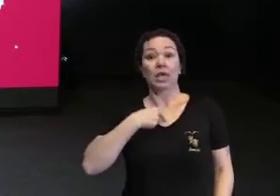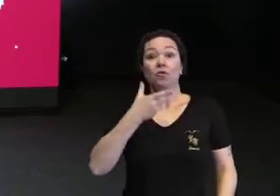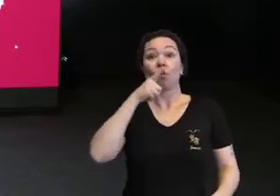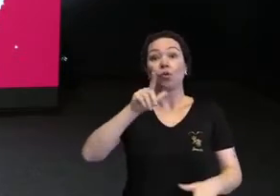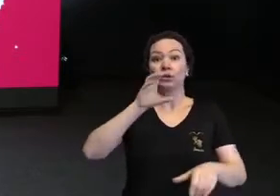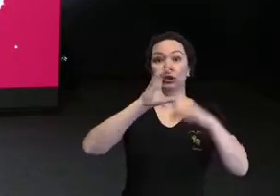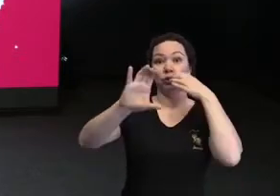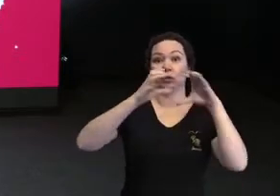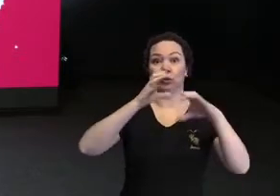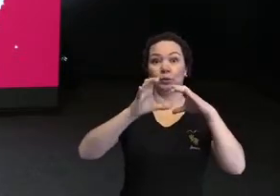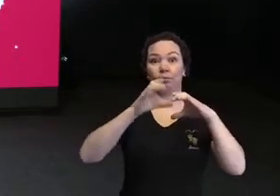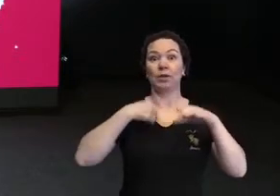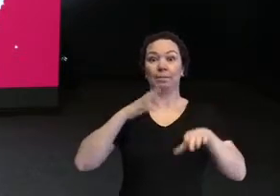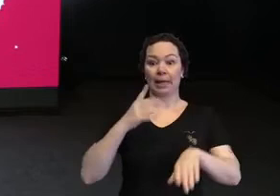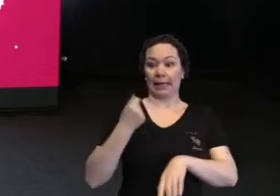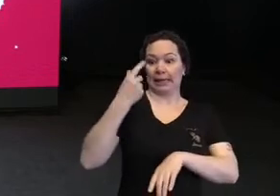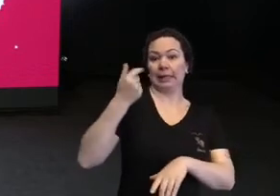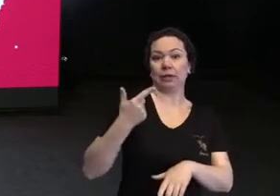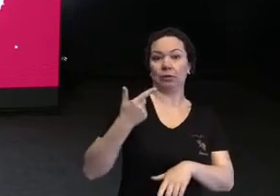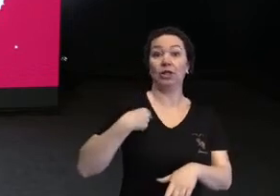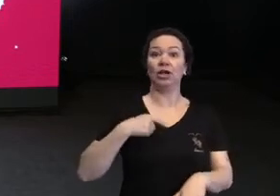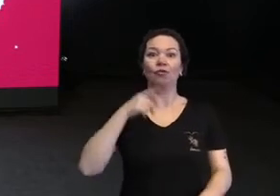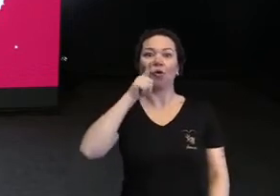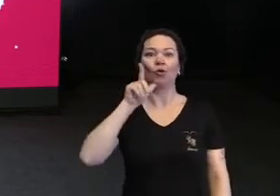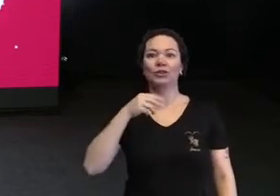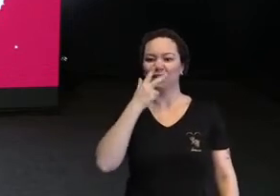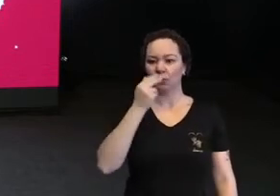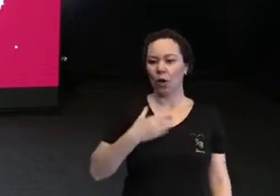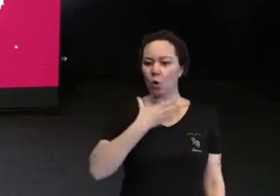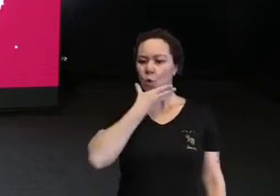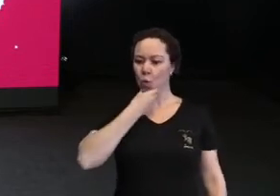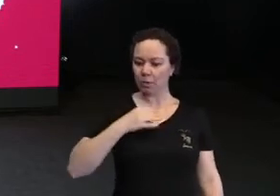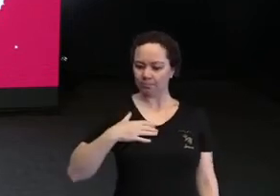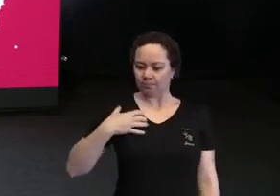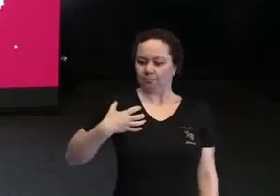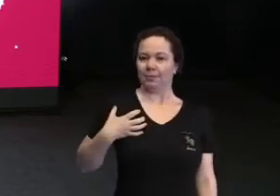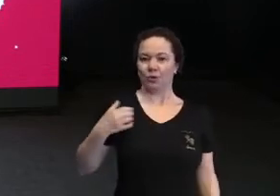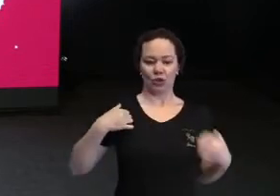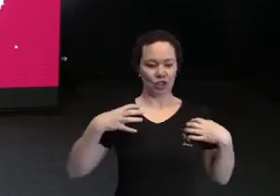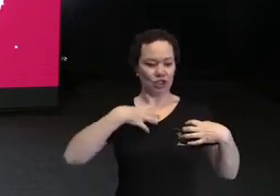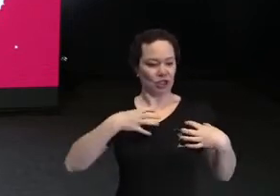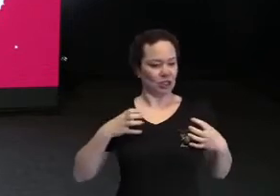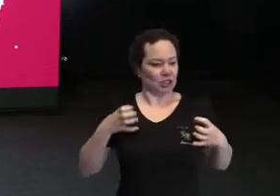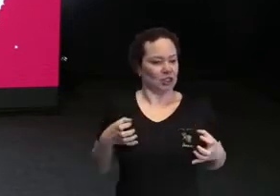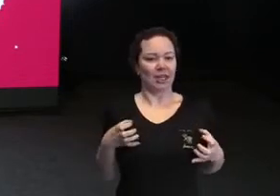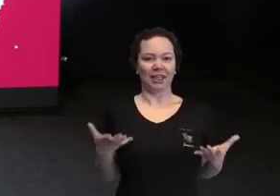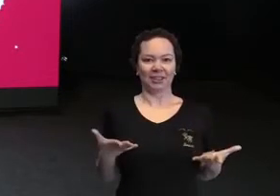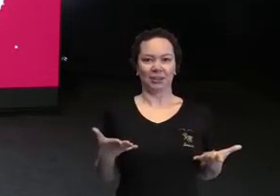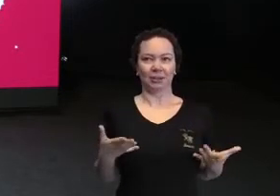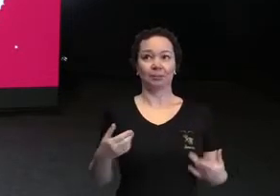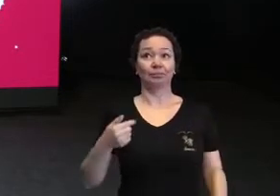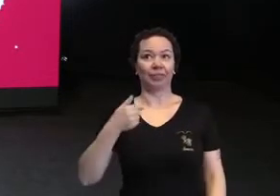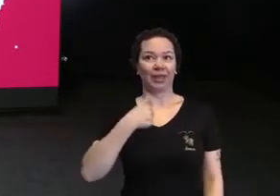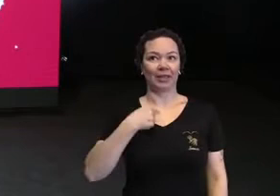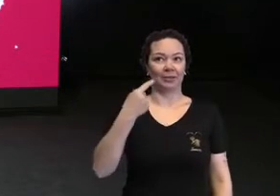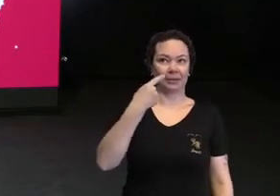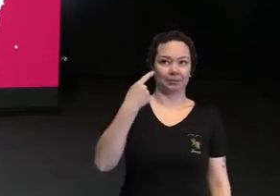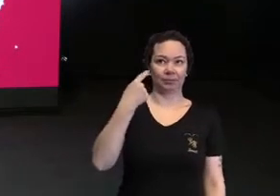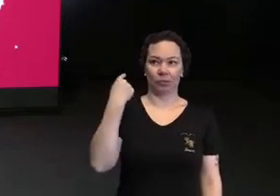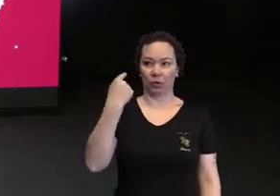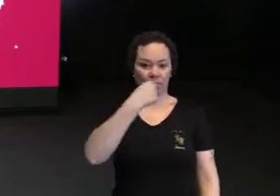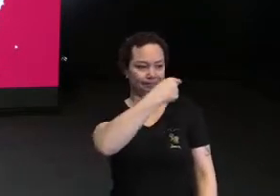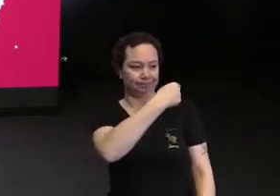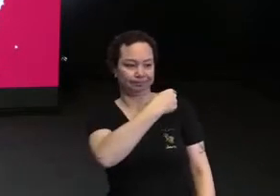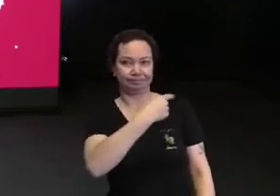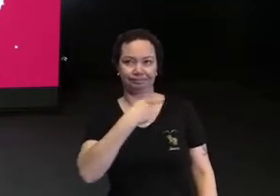e vou ficar mais masculino. Aí, eu fui para a aeronáutica, esse ser aqui, não me